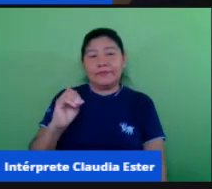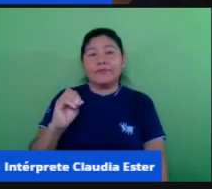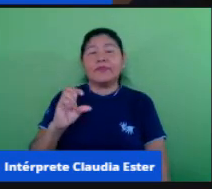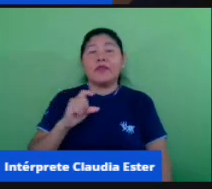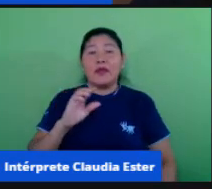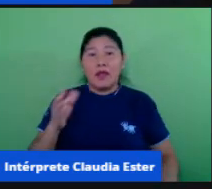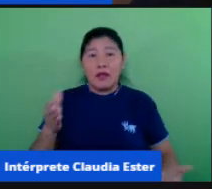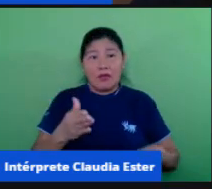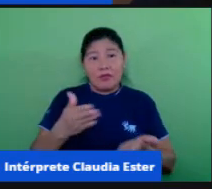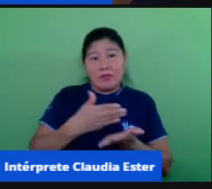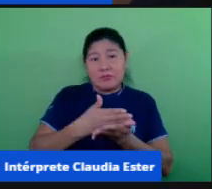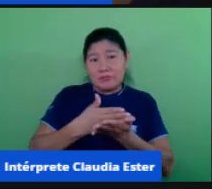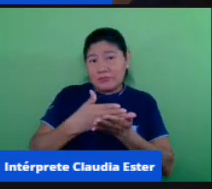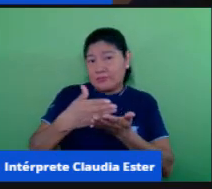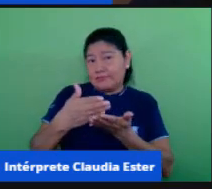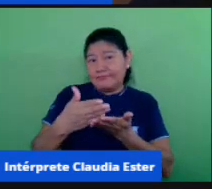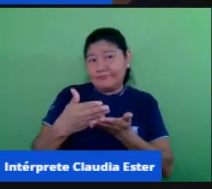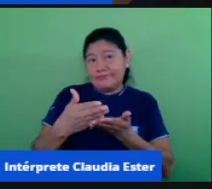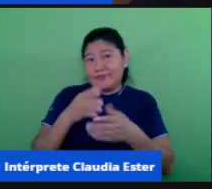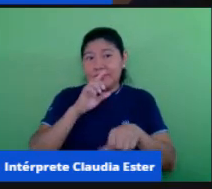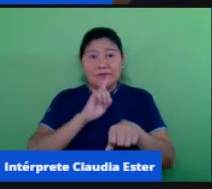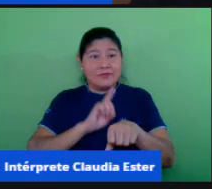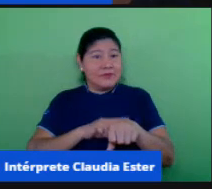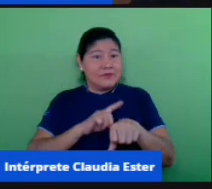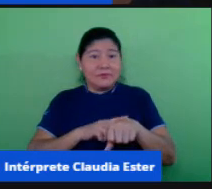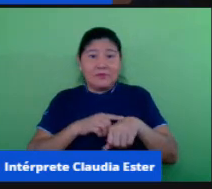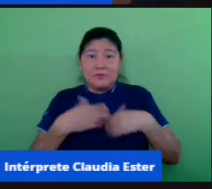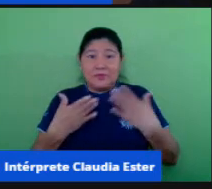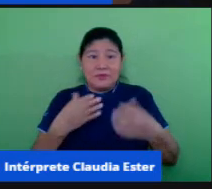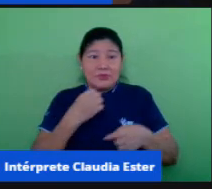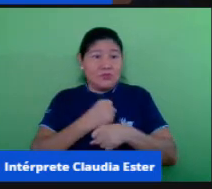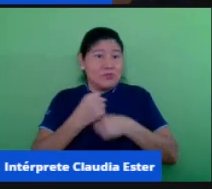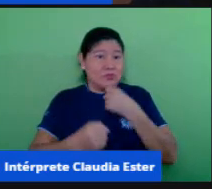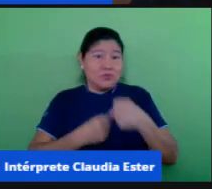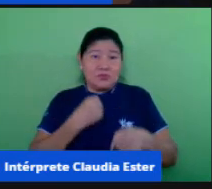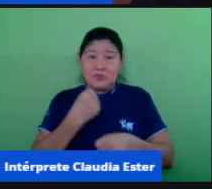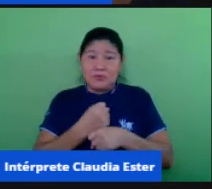dessa dessa citação de Kensky